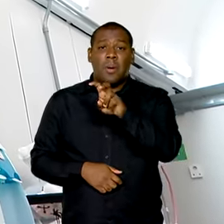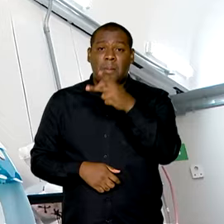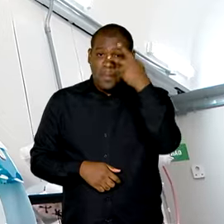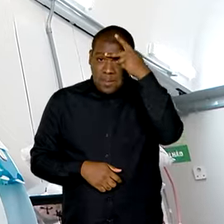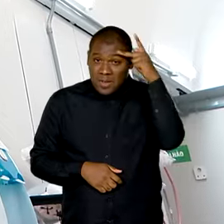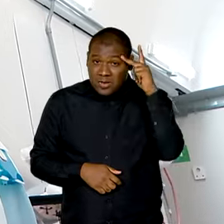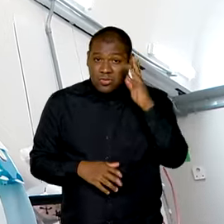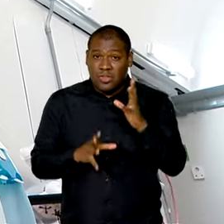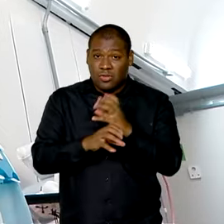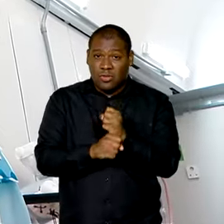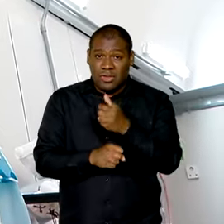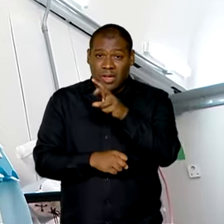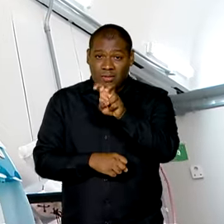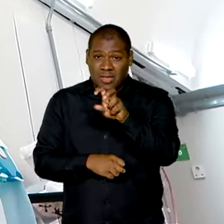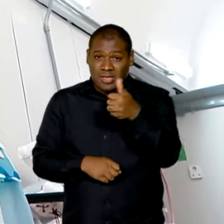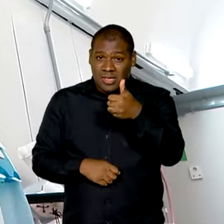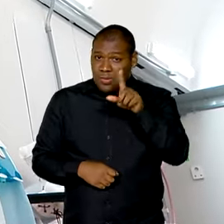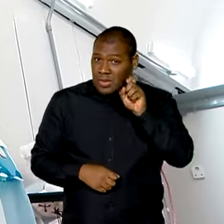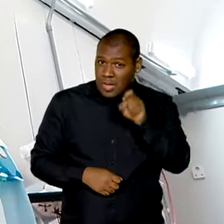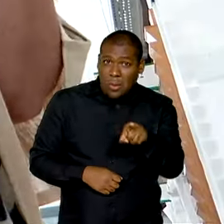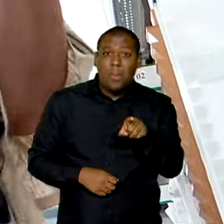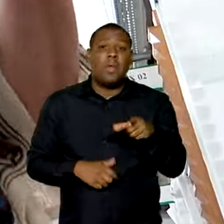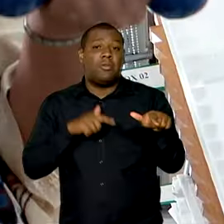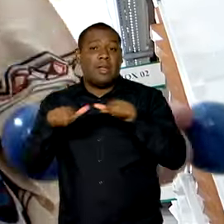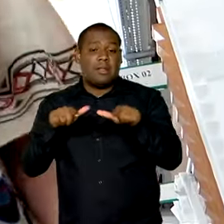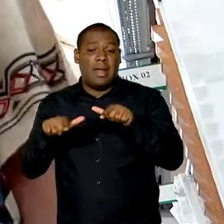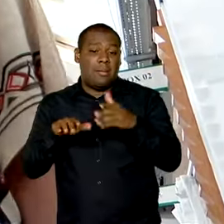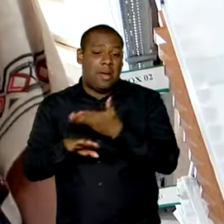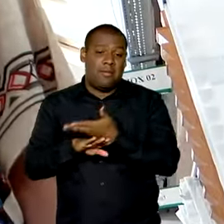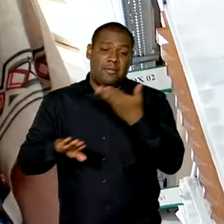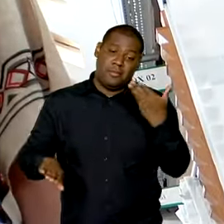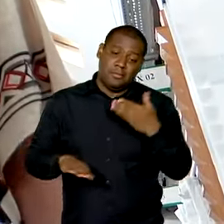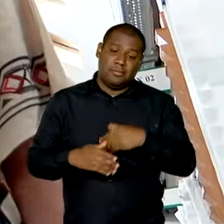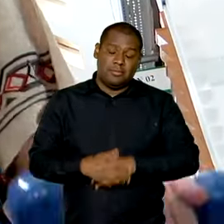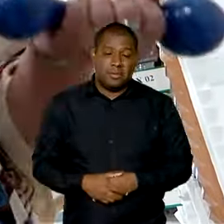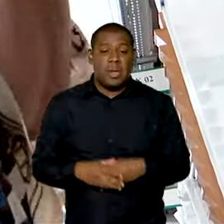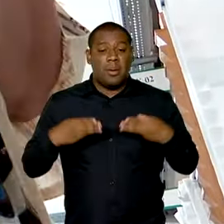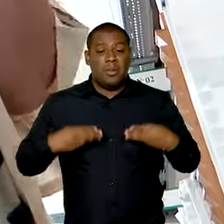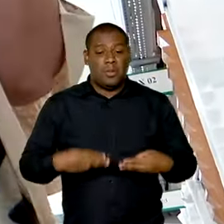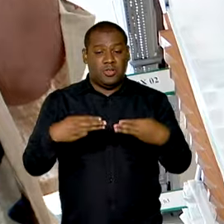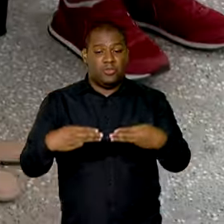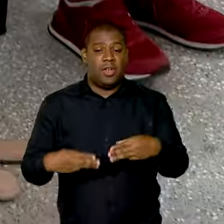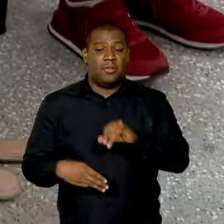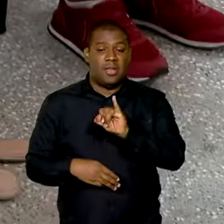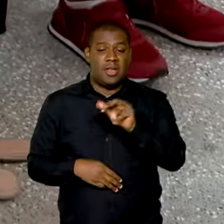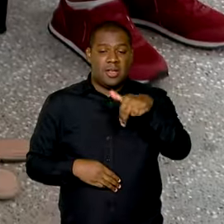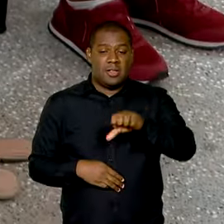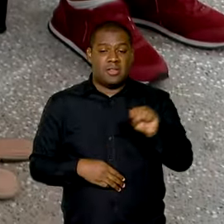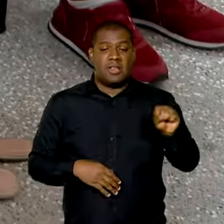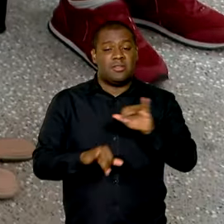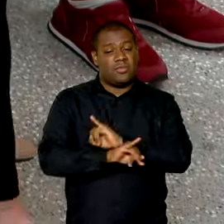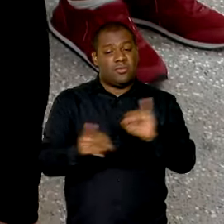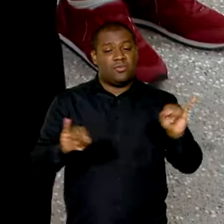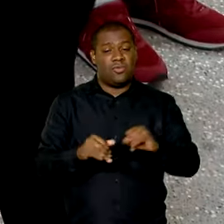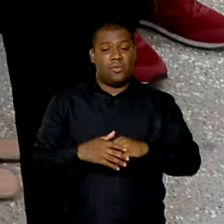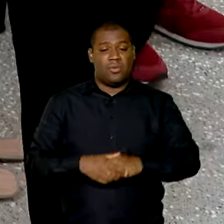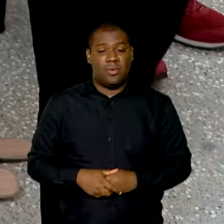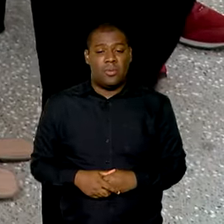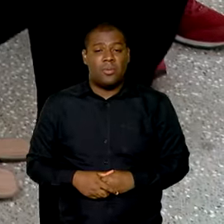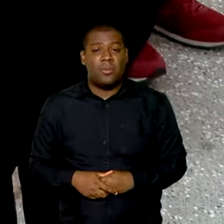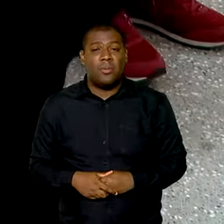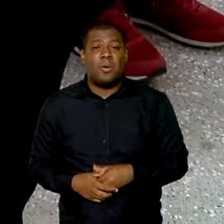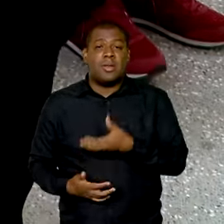benefícios por incapacidade temporária, segundo o Ministério da Previdência Social. Um crescimento de